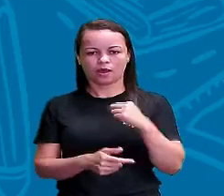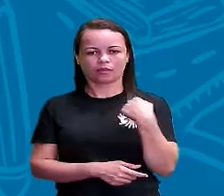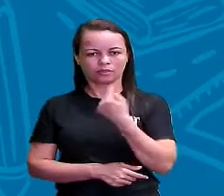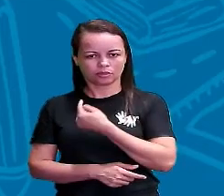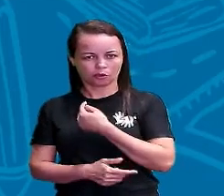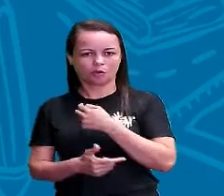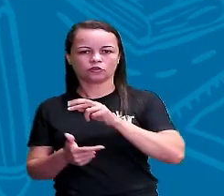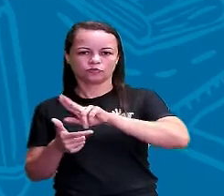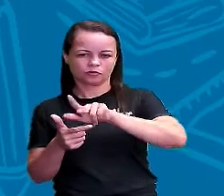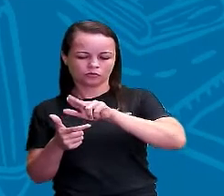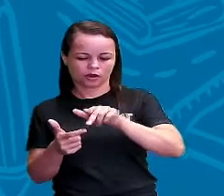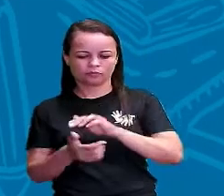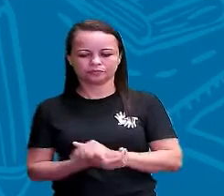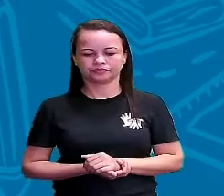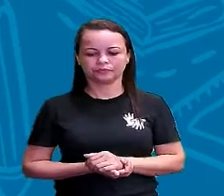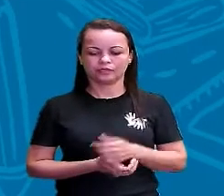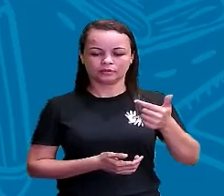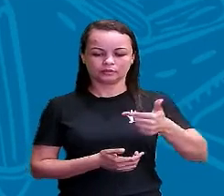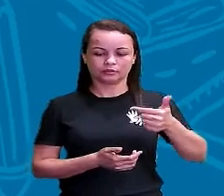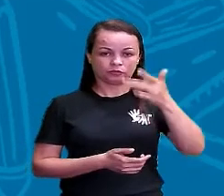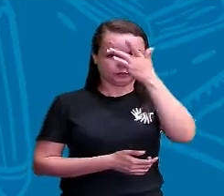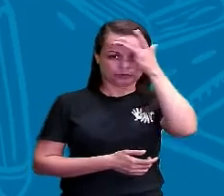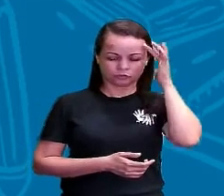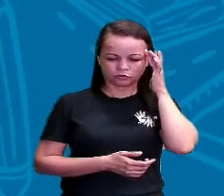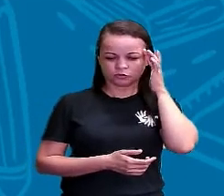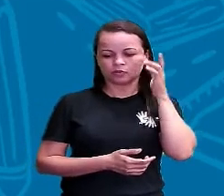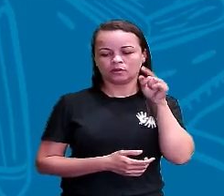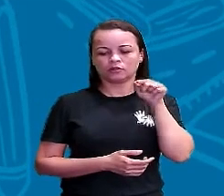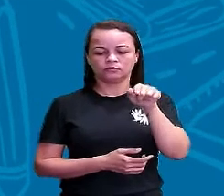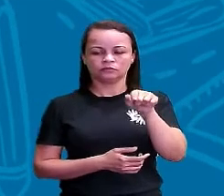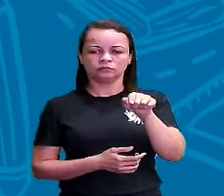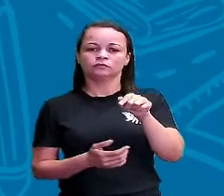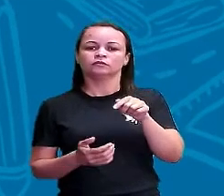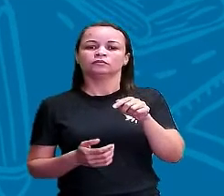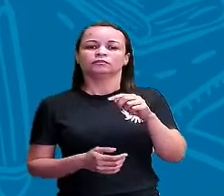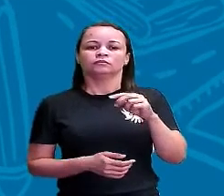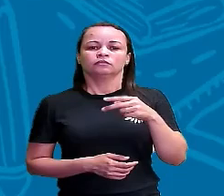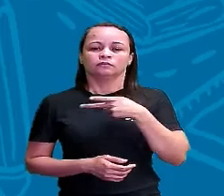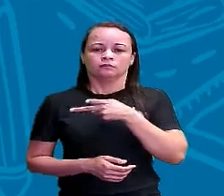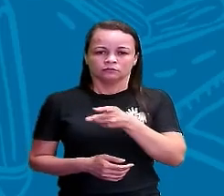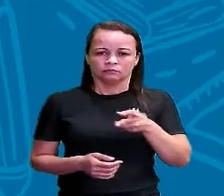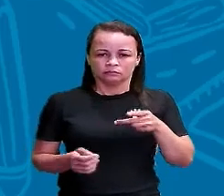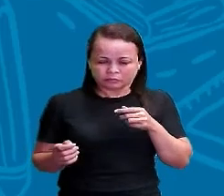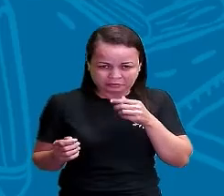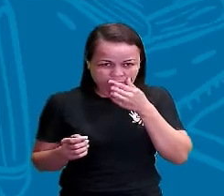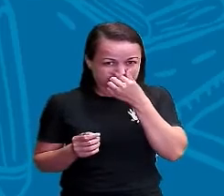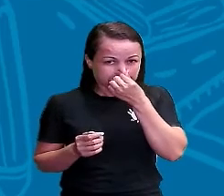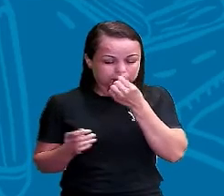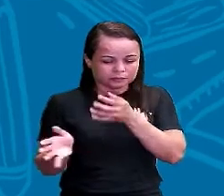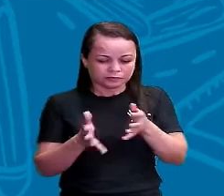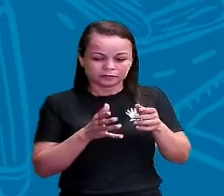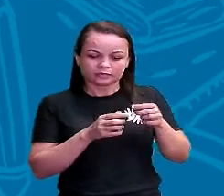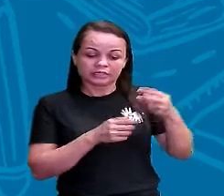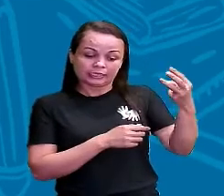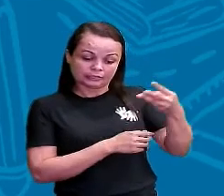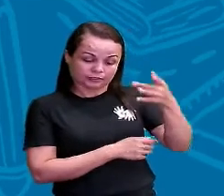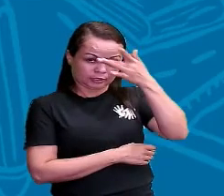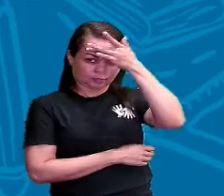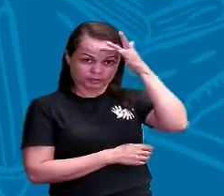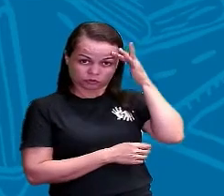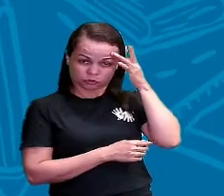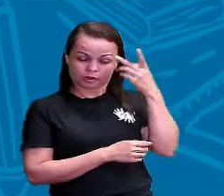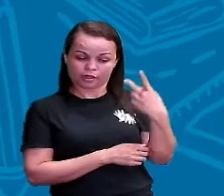se fala, tá bom? Então ó, tu, vós. E a terceira pessoa, por sua vez, é aquela de quem se fala.